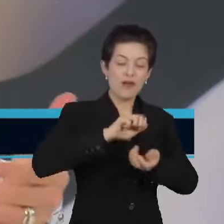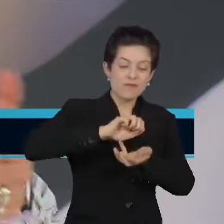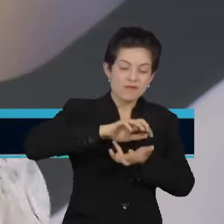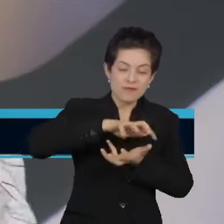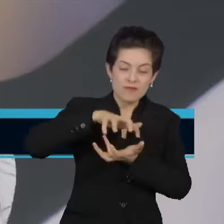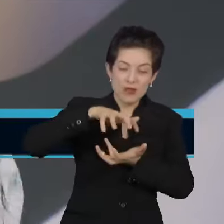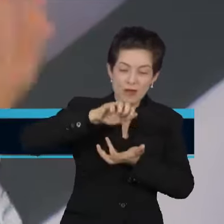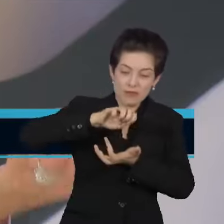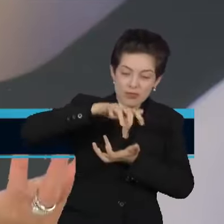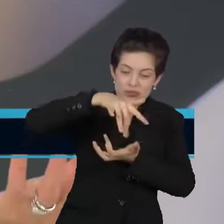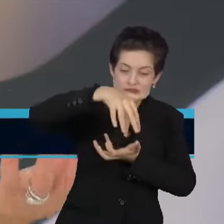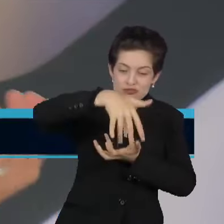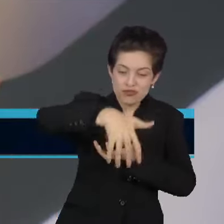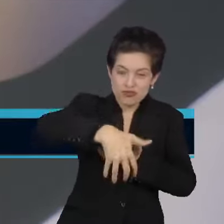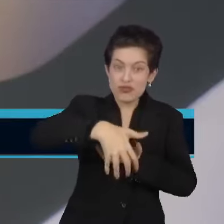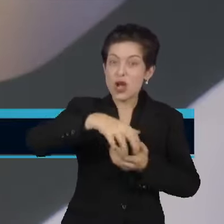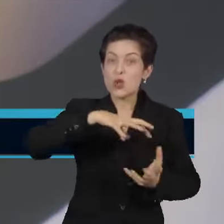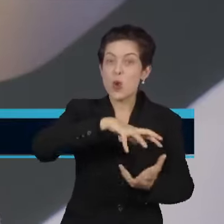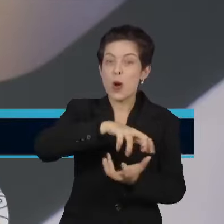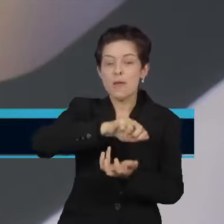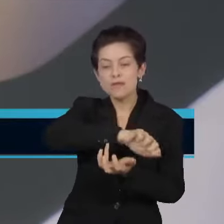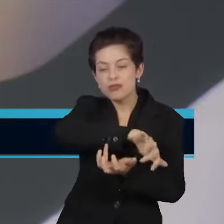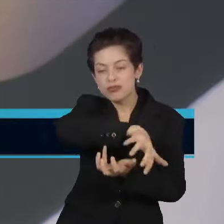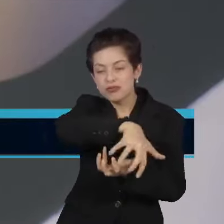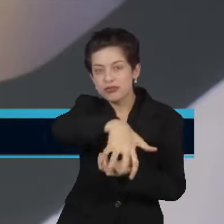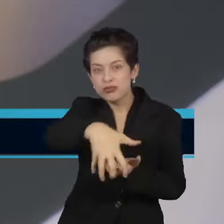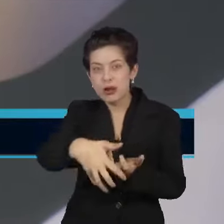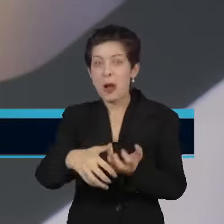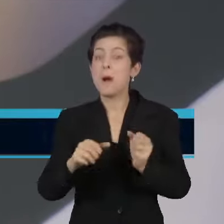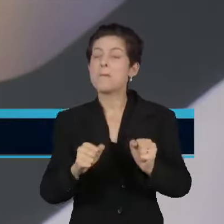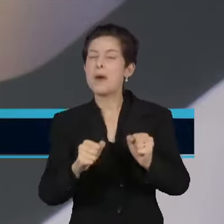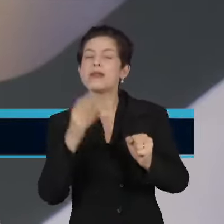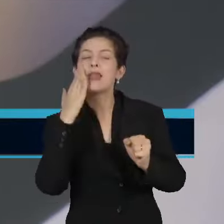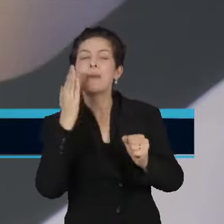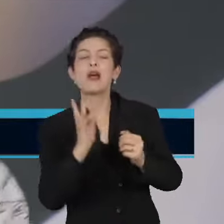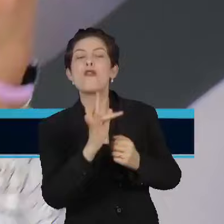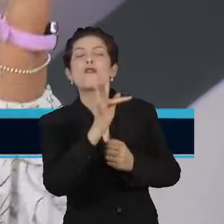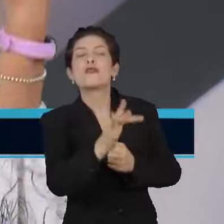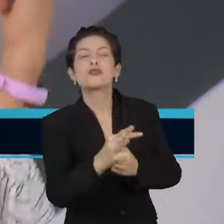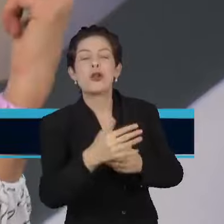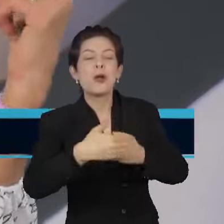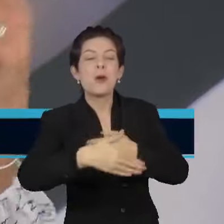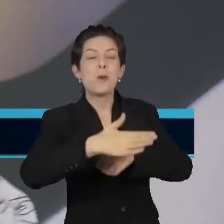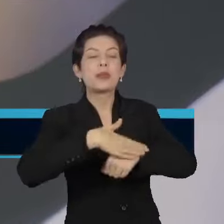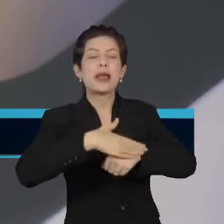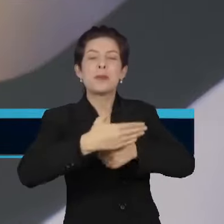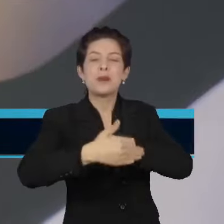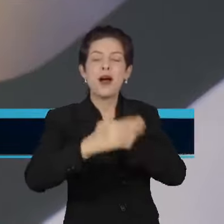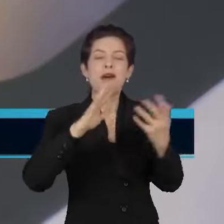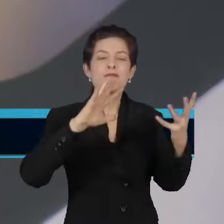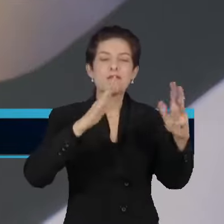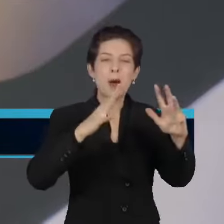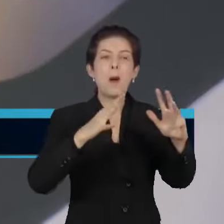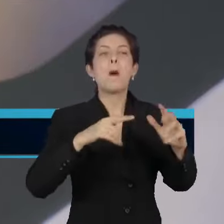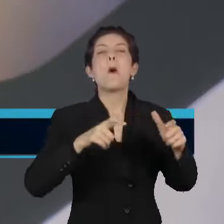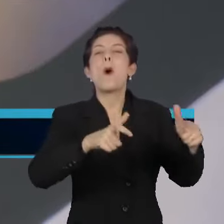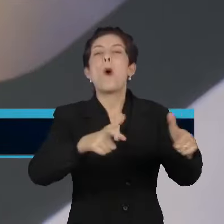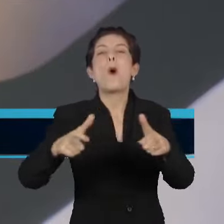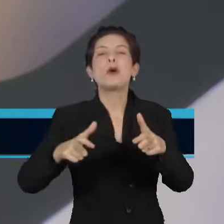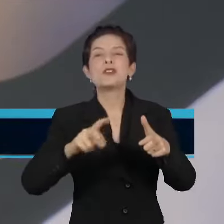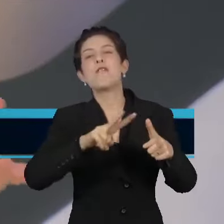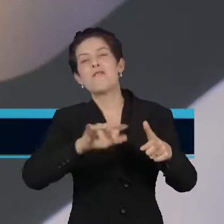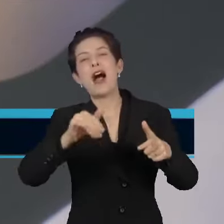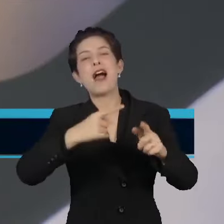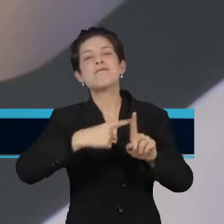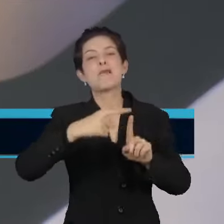favorece de uma forma global. Então, em teoria, você poderia até prever que daqui a um tempo, pelo aquecimento, você poderia ter um número maior